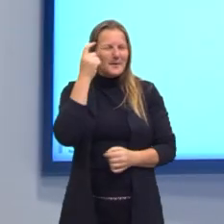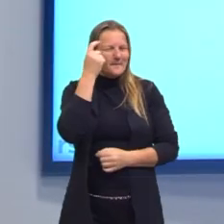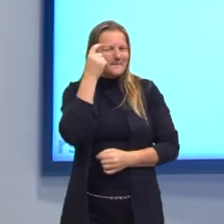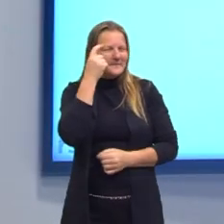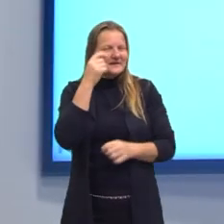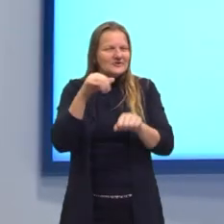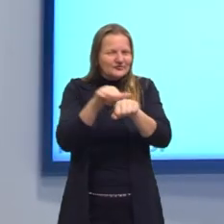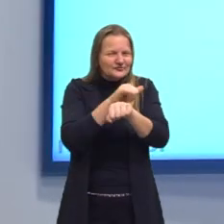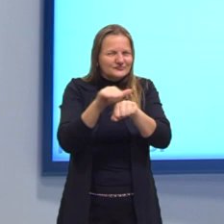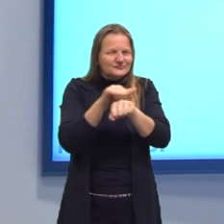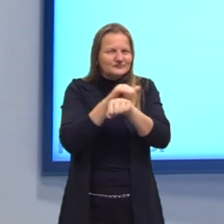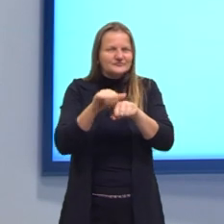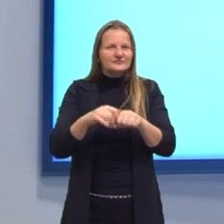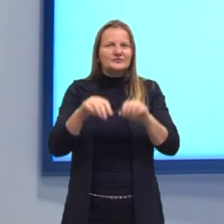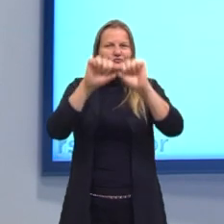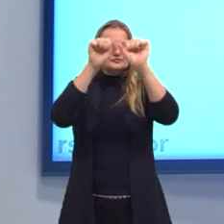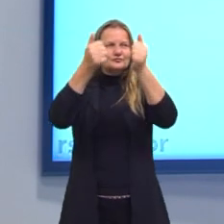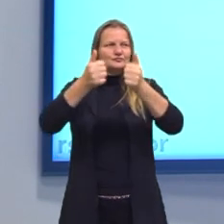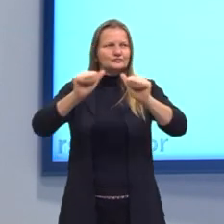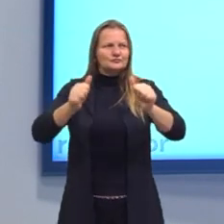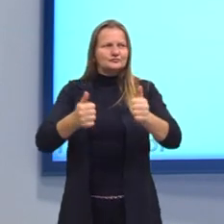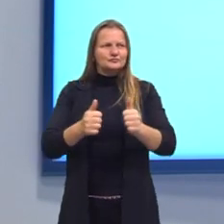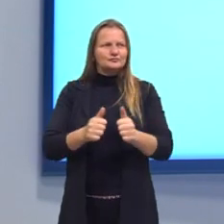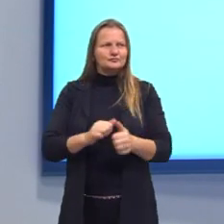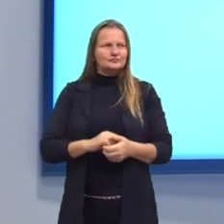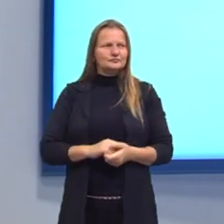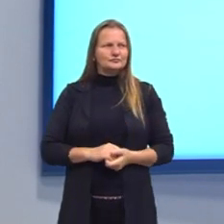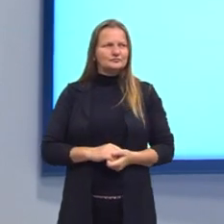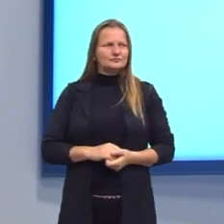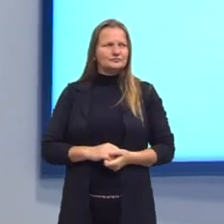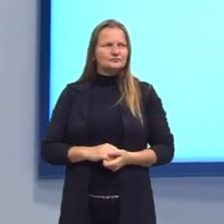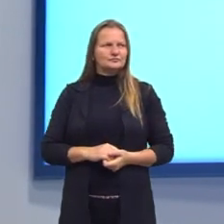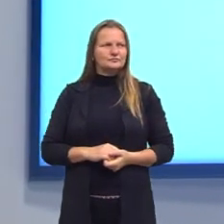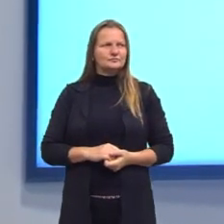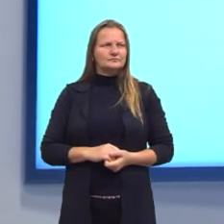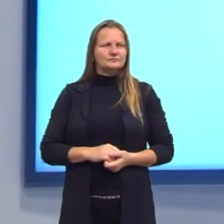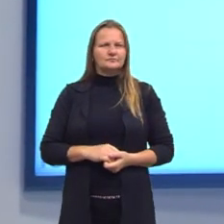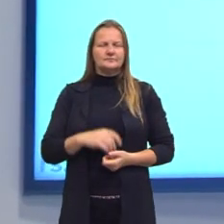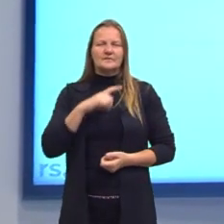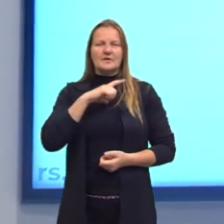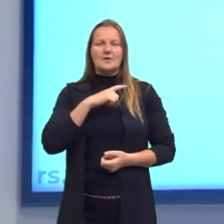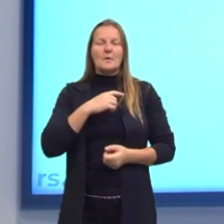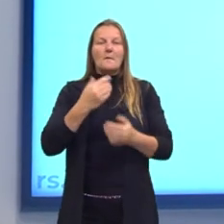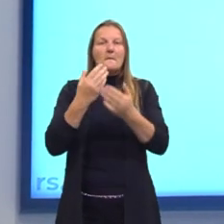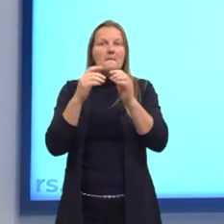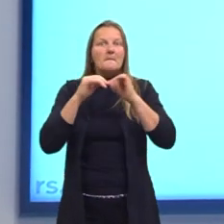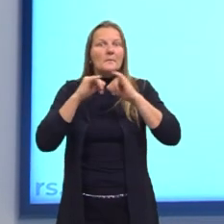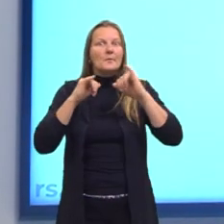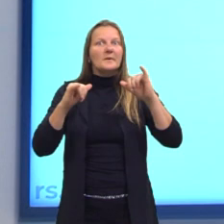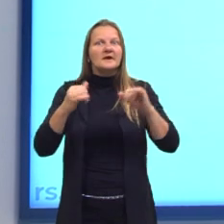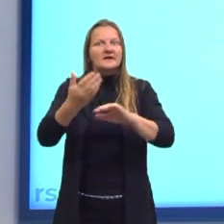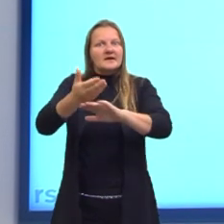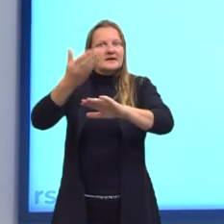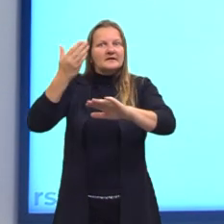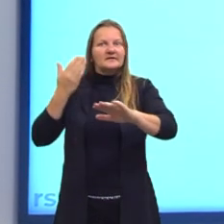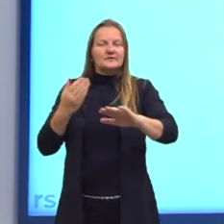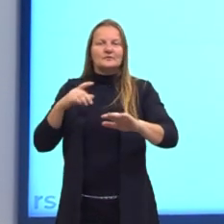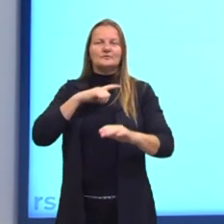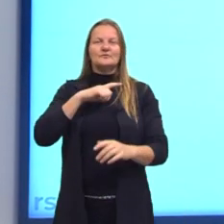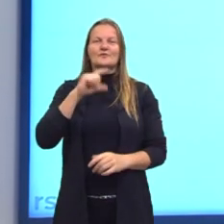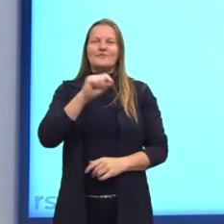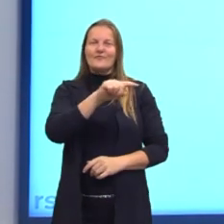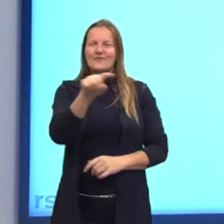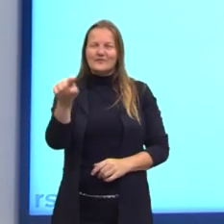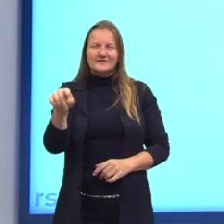né? Retomar com vocês duas propagandas anteriores, tá? Que